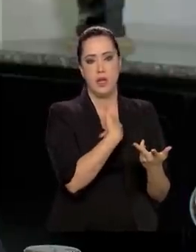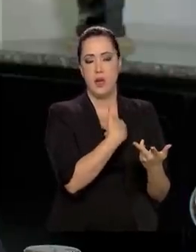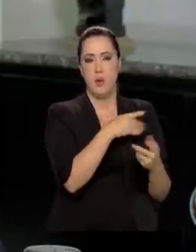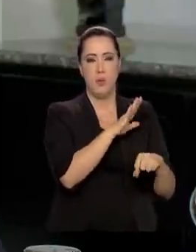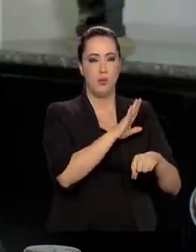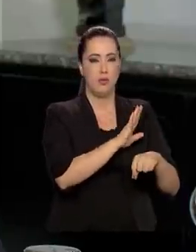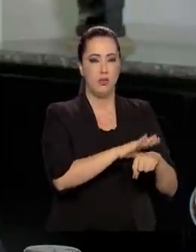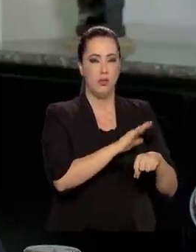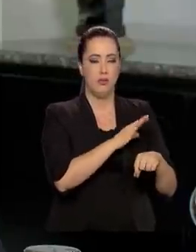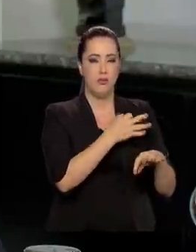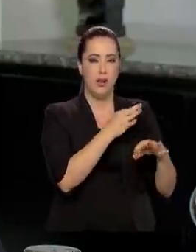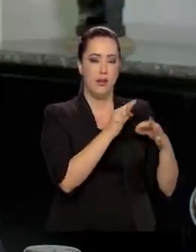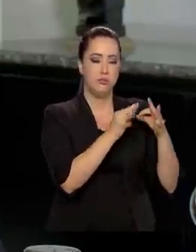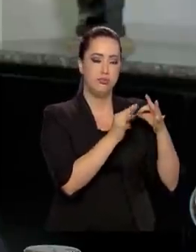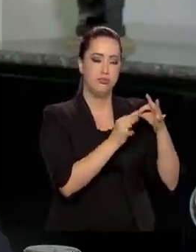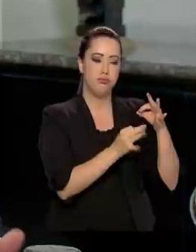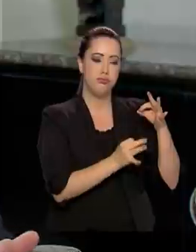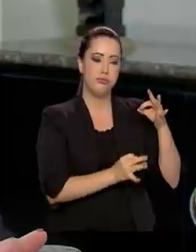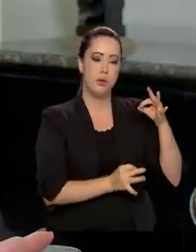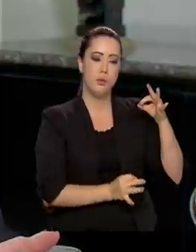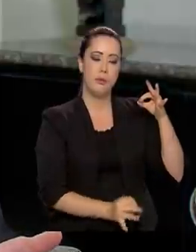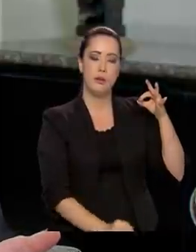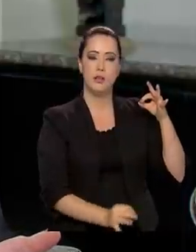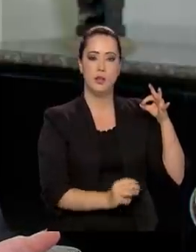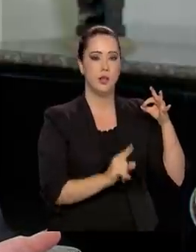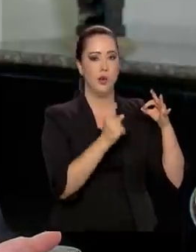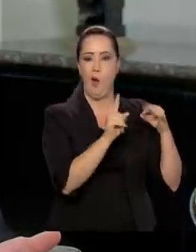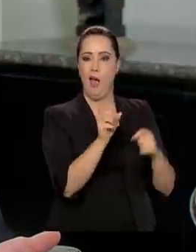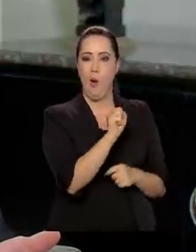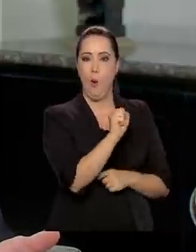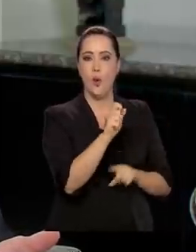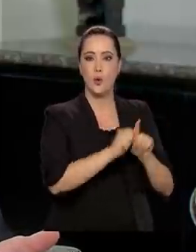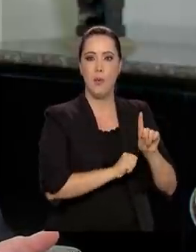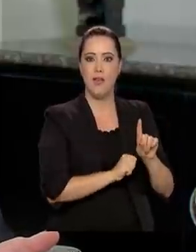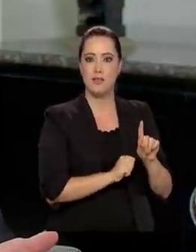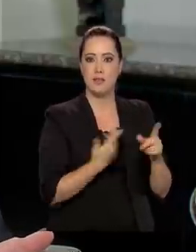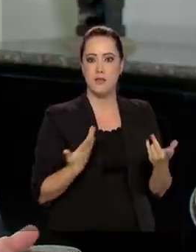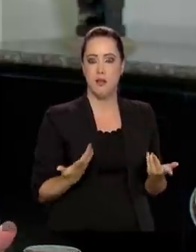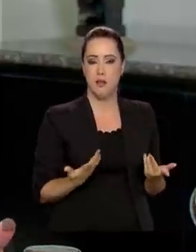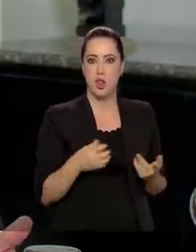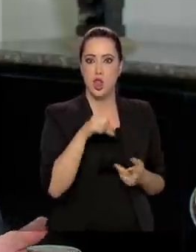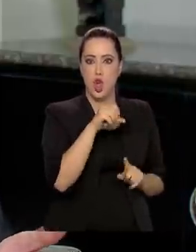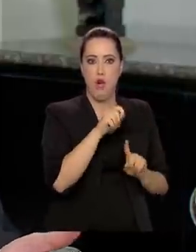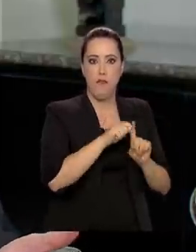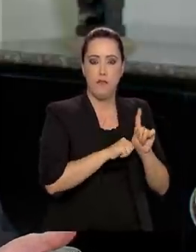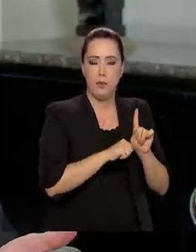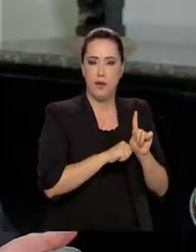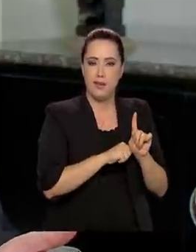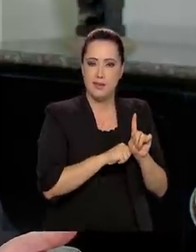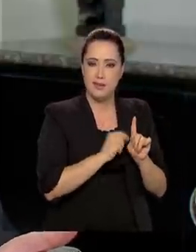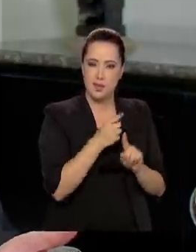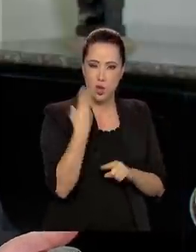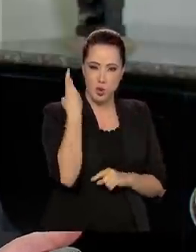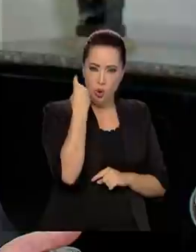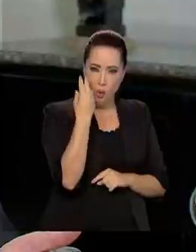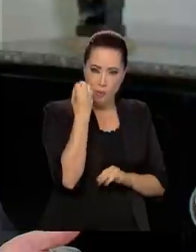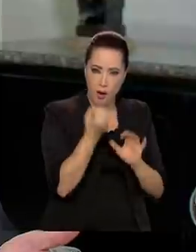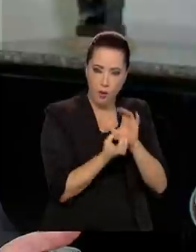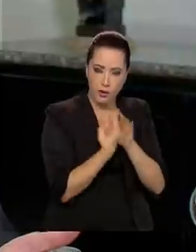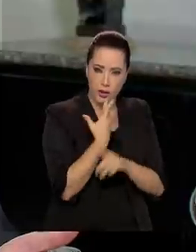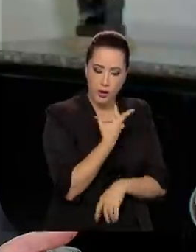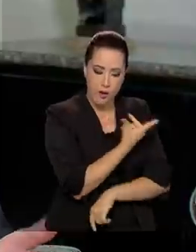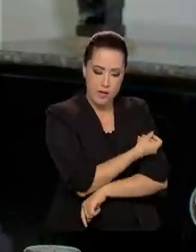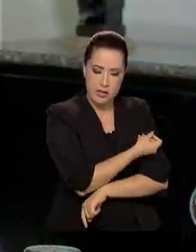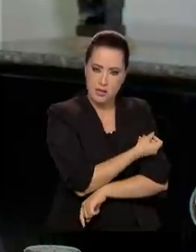prazo. Não é em oito meses, nove meses, a normalidade para você desenvolver uma